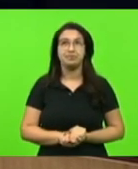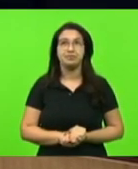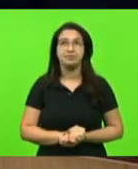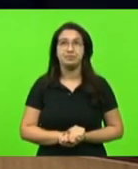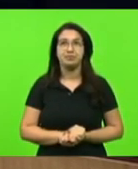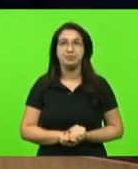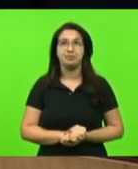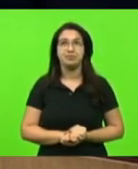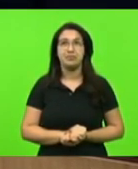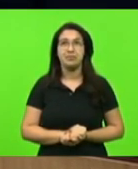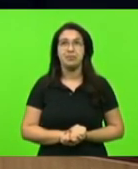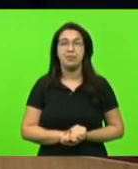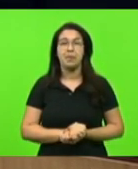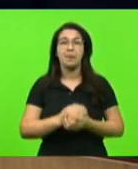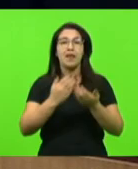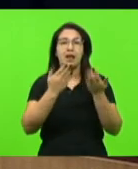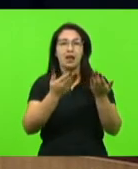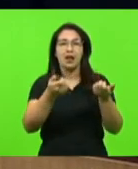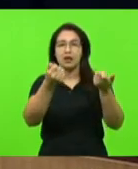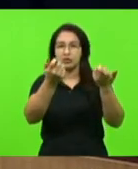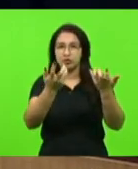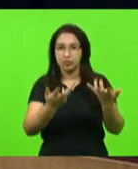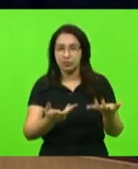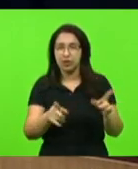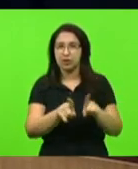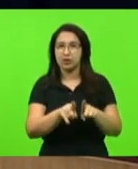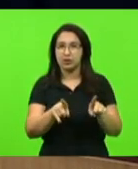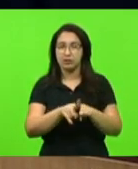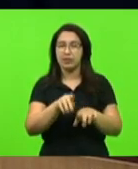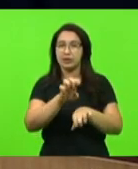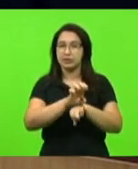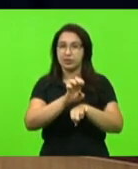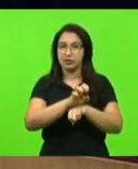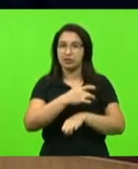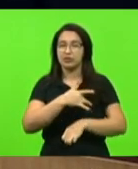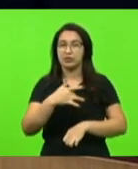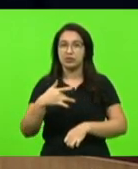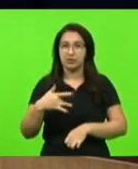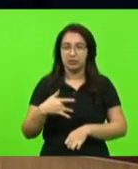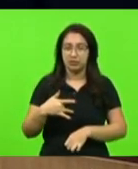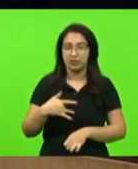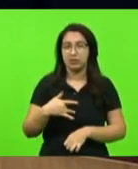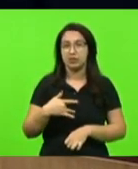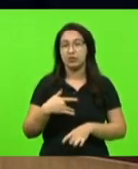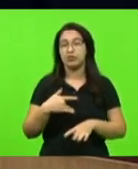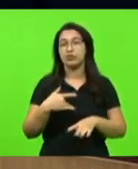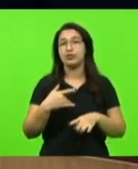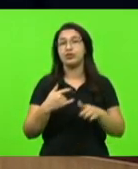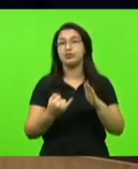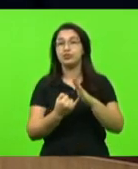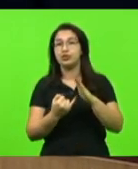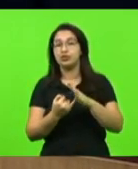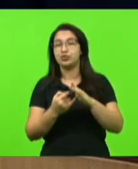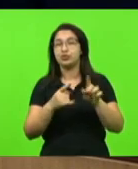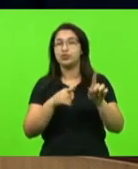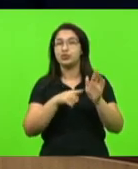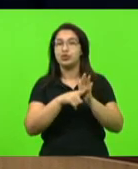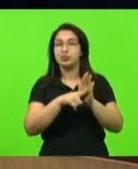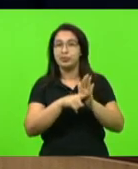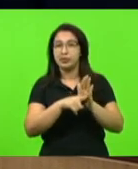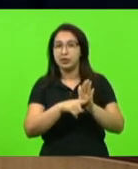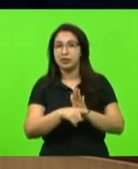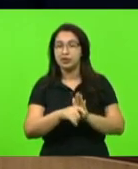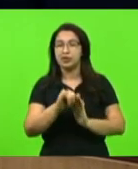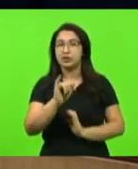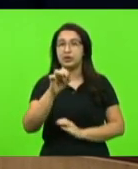segundo a nota, inclusive, da própria Secretaria de Estado da Saúde, ao fato do Instituto de Pesquisa e Energia Nuclear, o